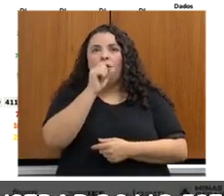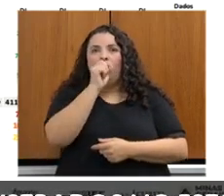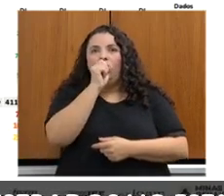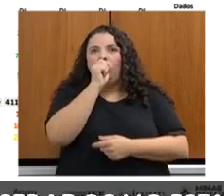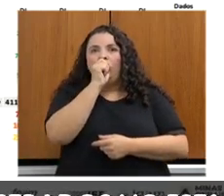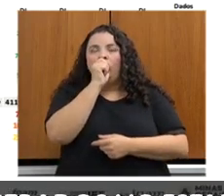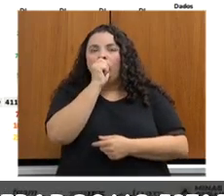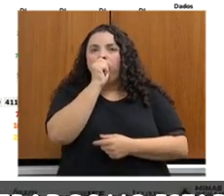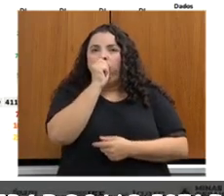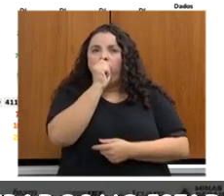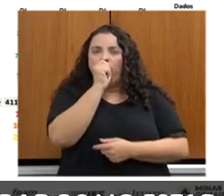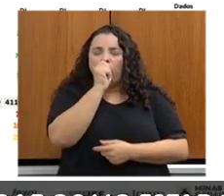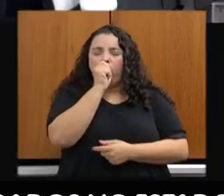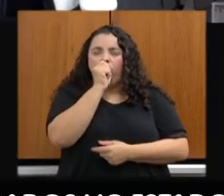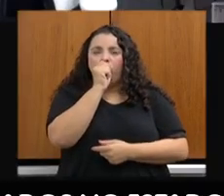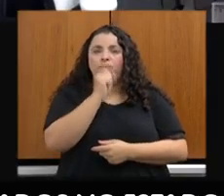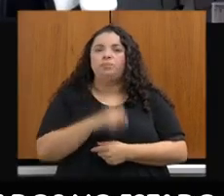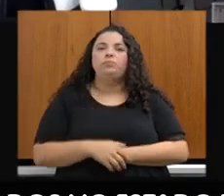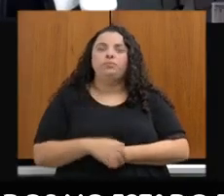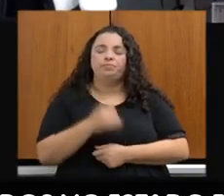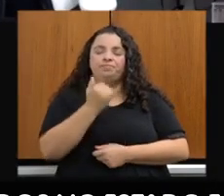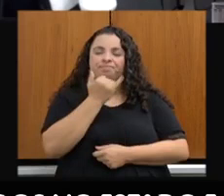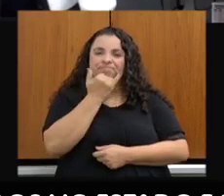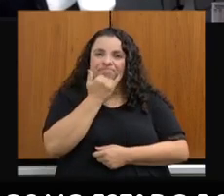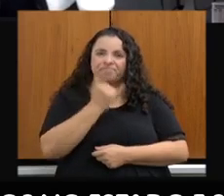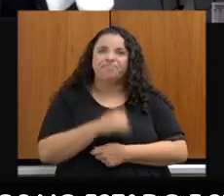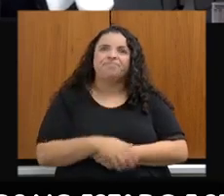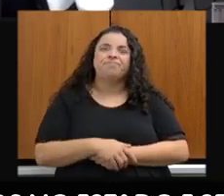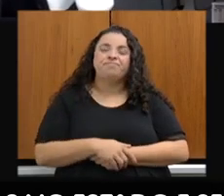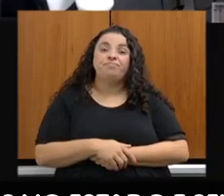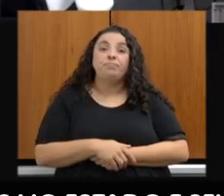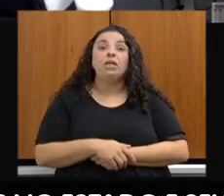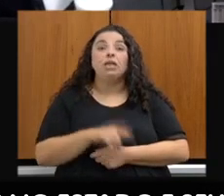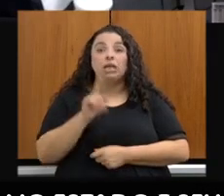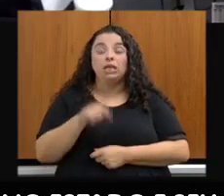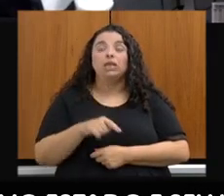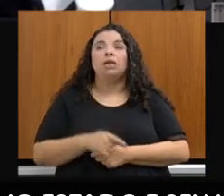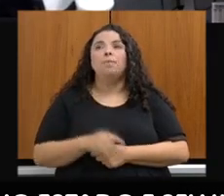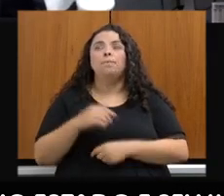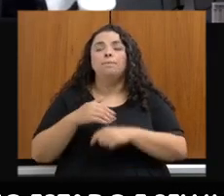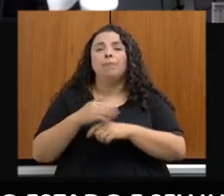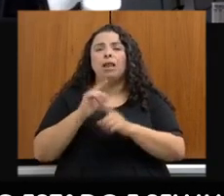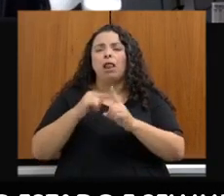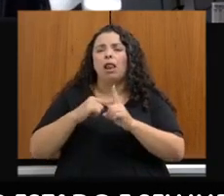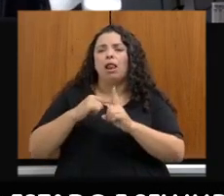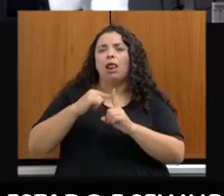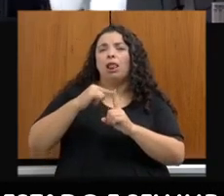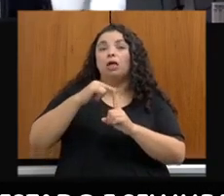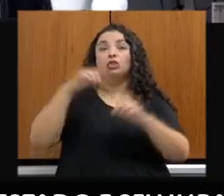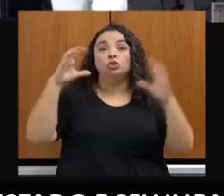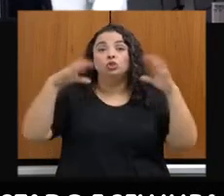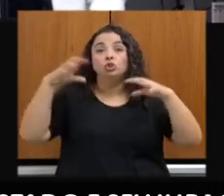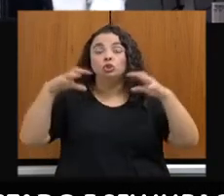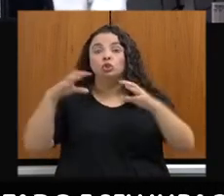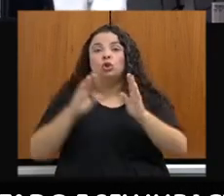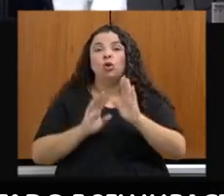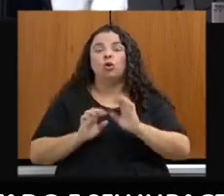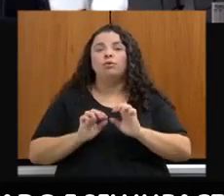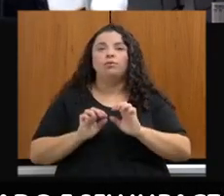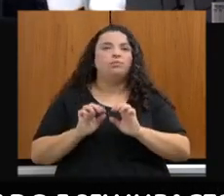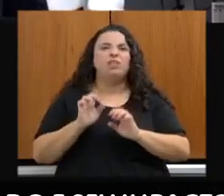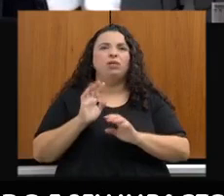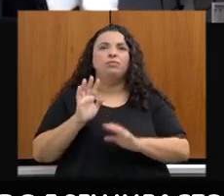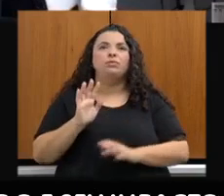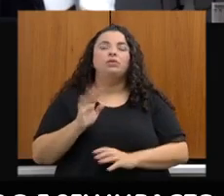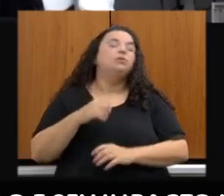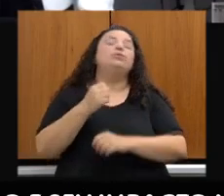no nosso país e no nosso Estado, com estiagens mais severas e mais estendidas ao longo do tempo. Vivenciamos